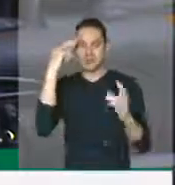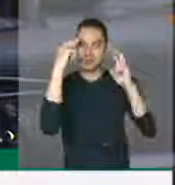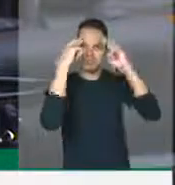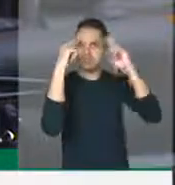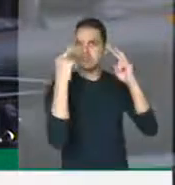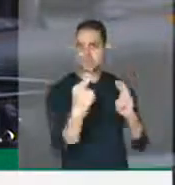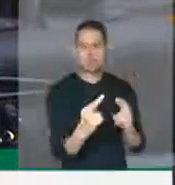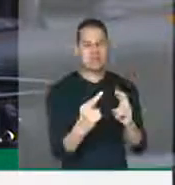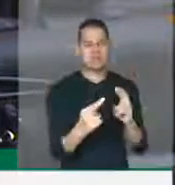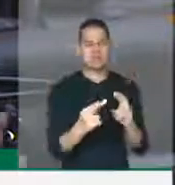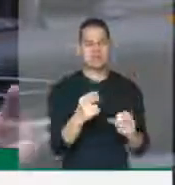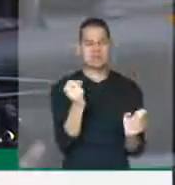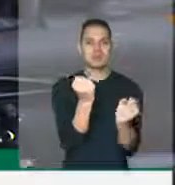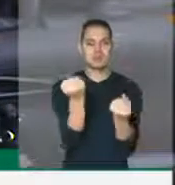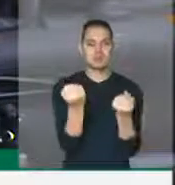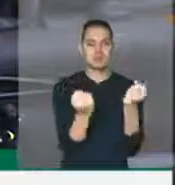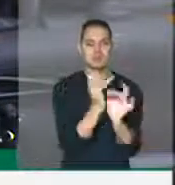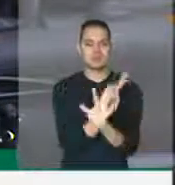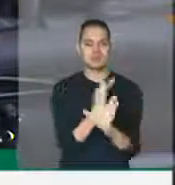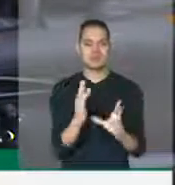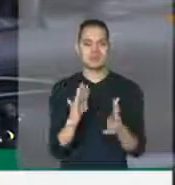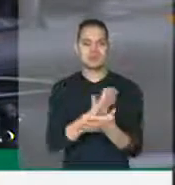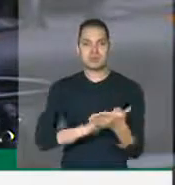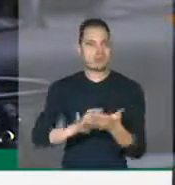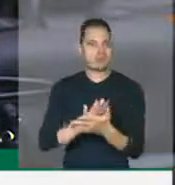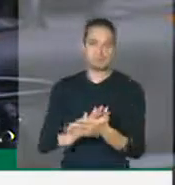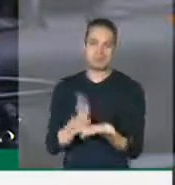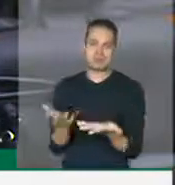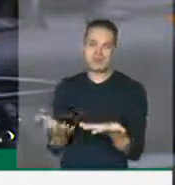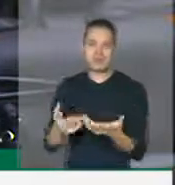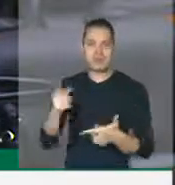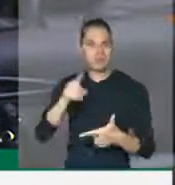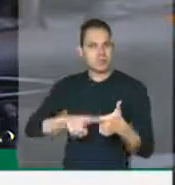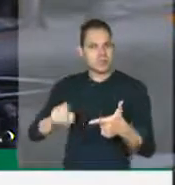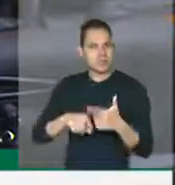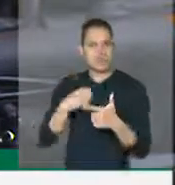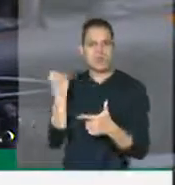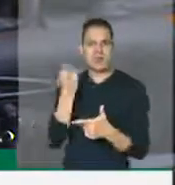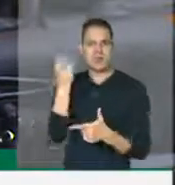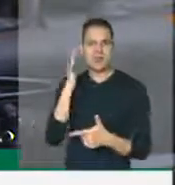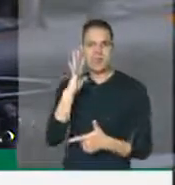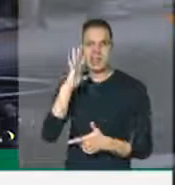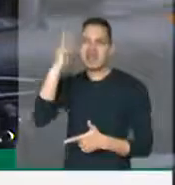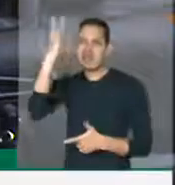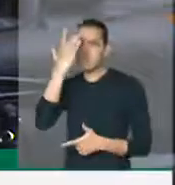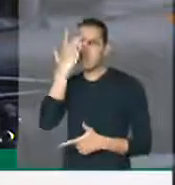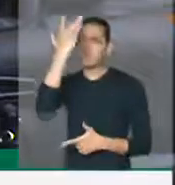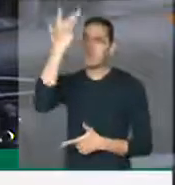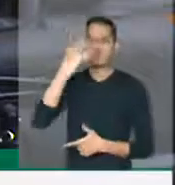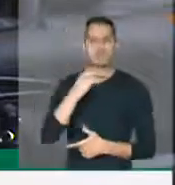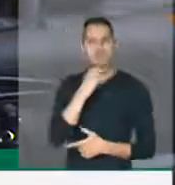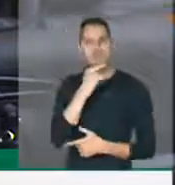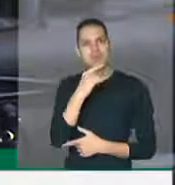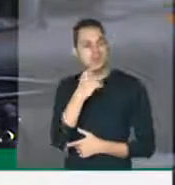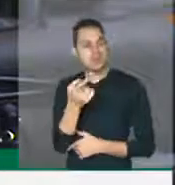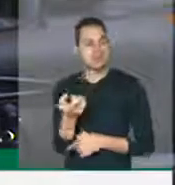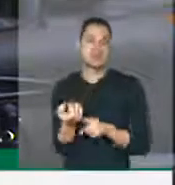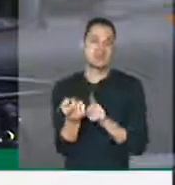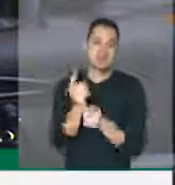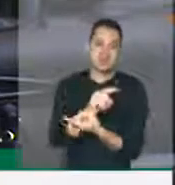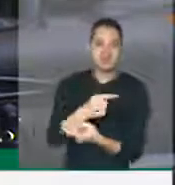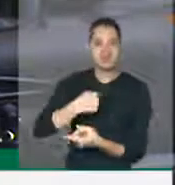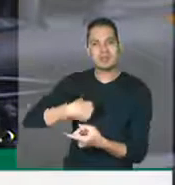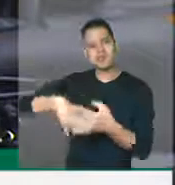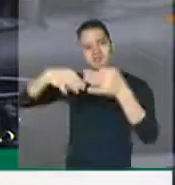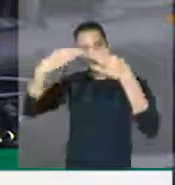podemos concordar com isso. Não é assim que nós vamos resolver um problema tão grave. Pelo contrário, temos certeza que, com